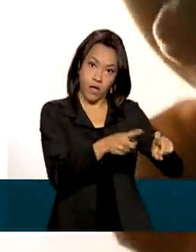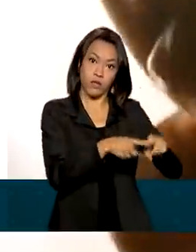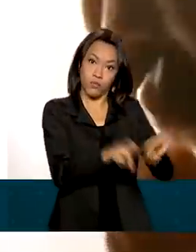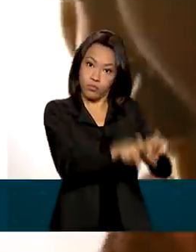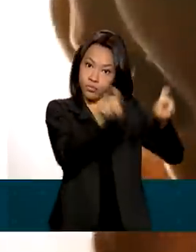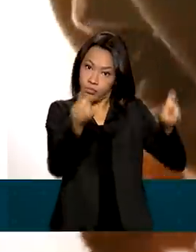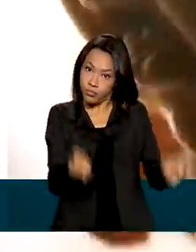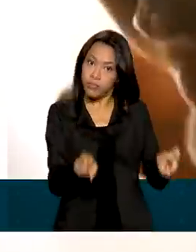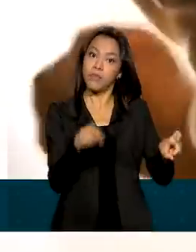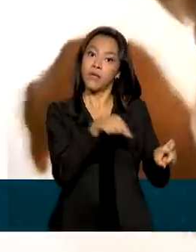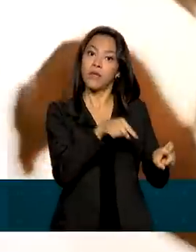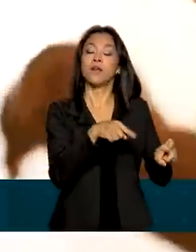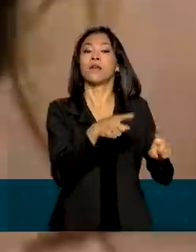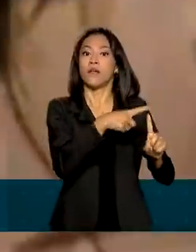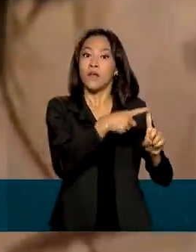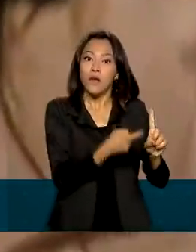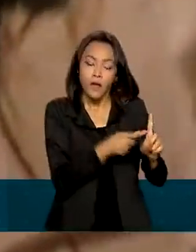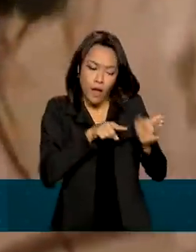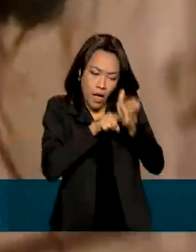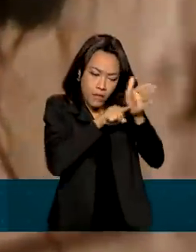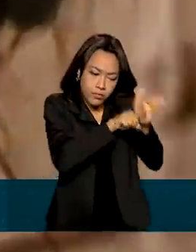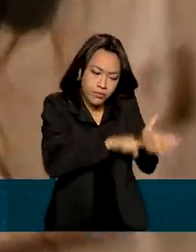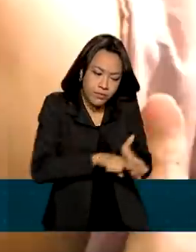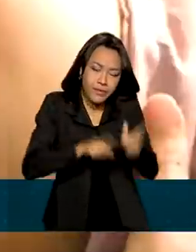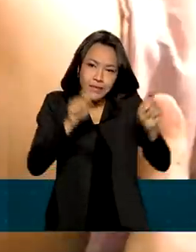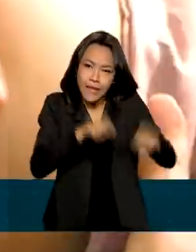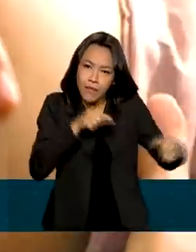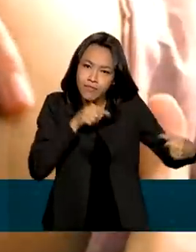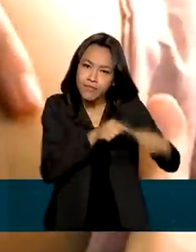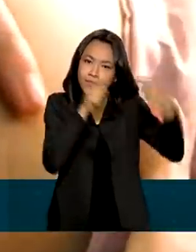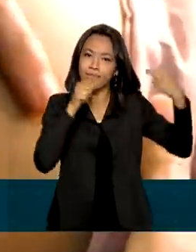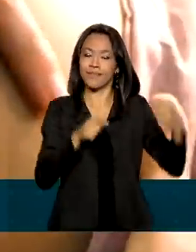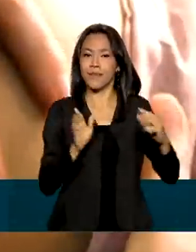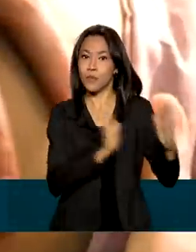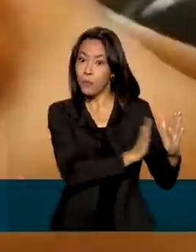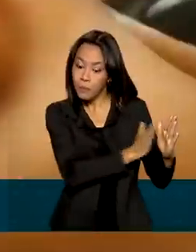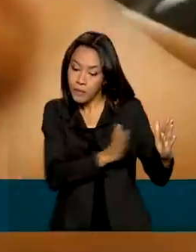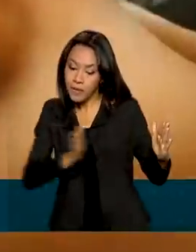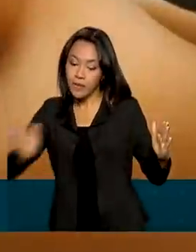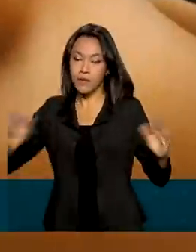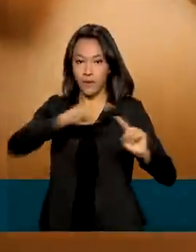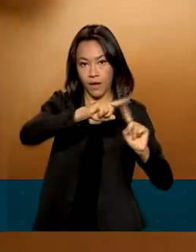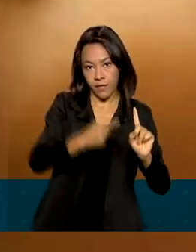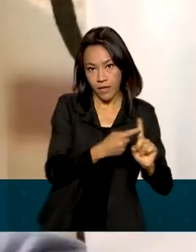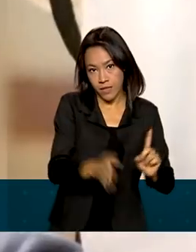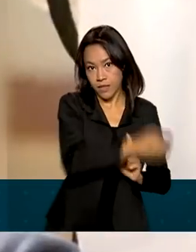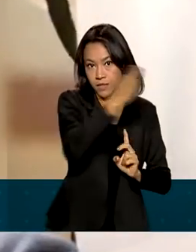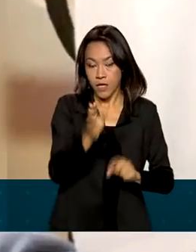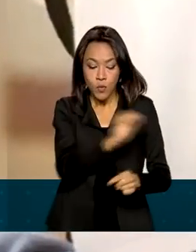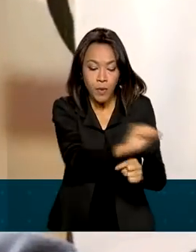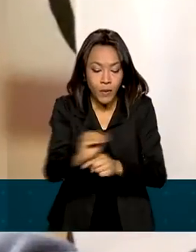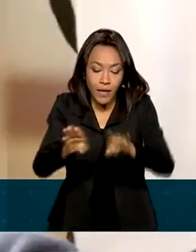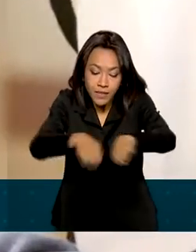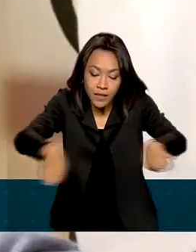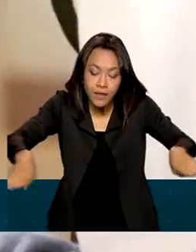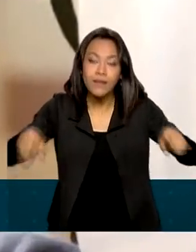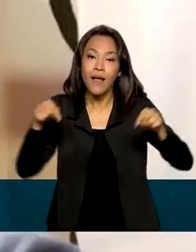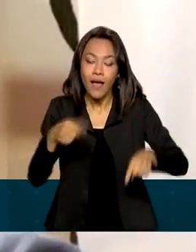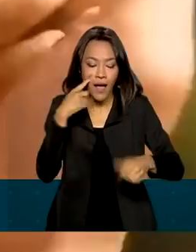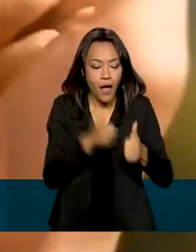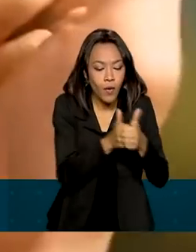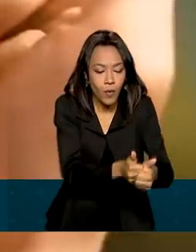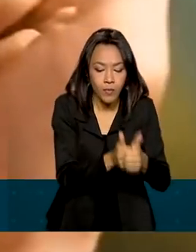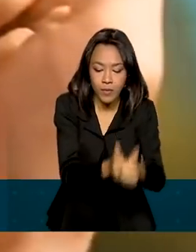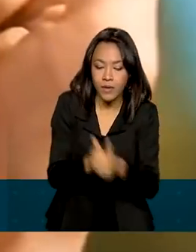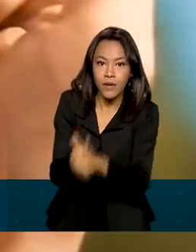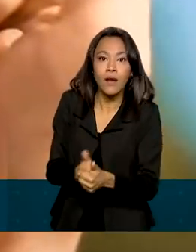profissional mais qualificado para acompanhar a gestante durante a gravidez. Já o pediatra tem a missão de acompanhar